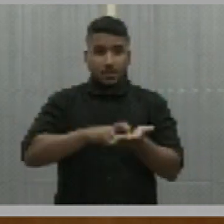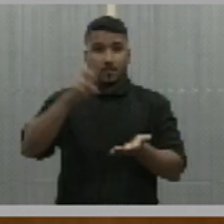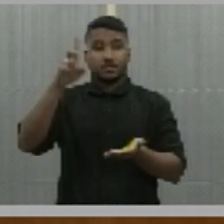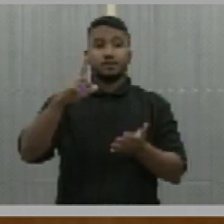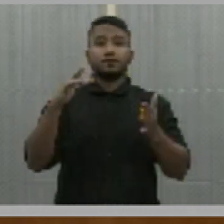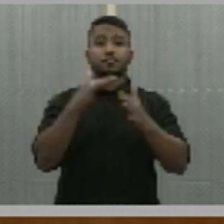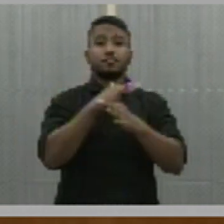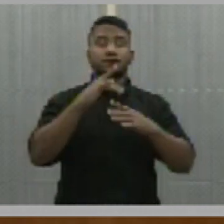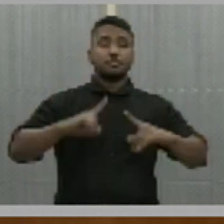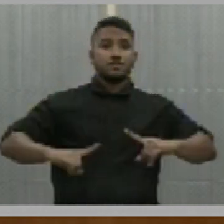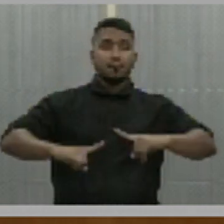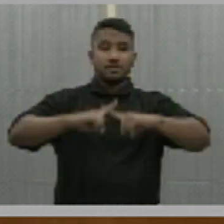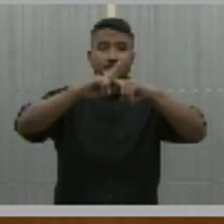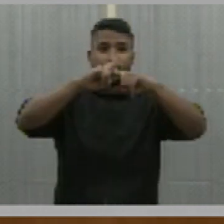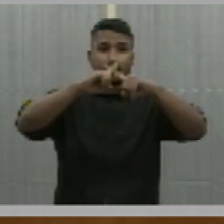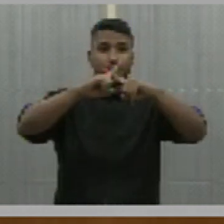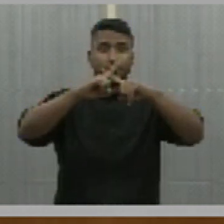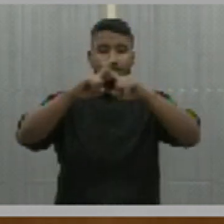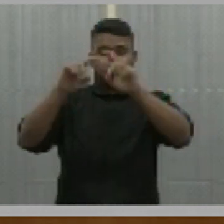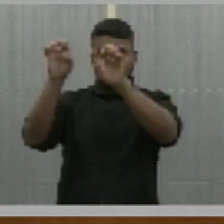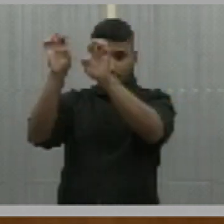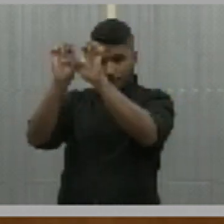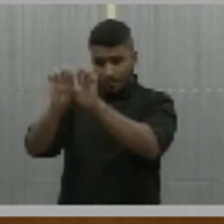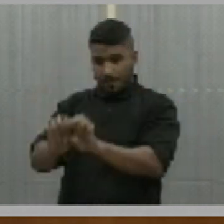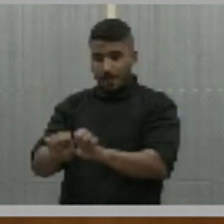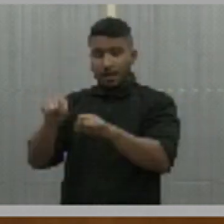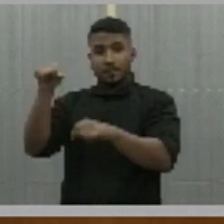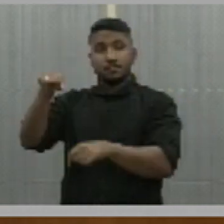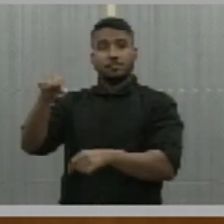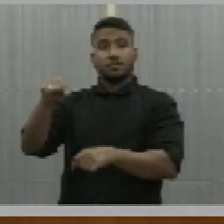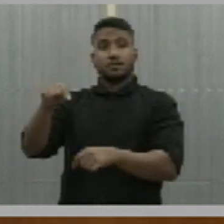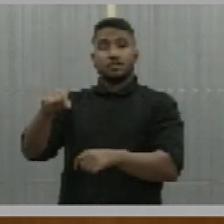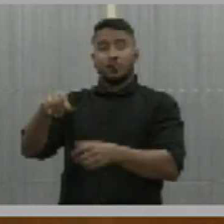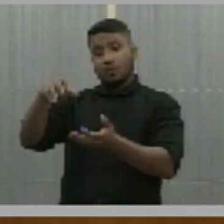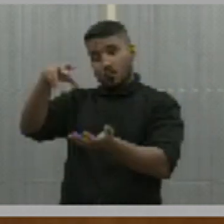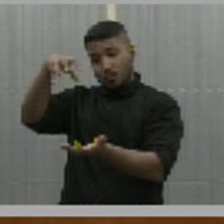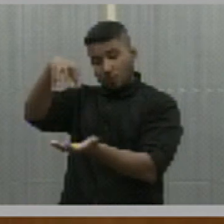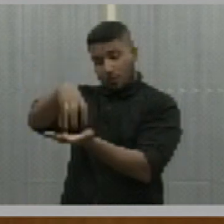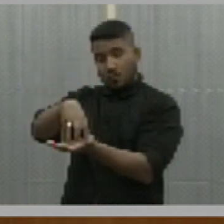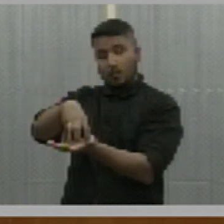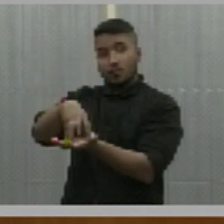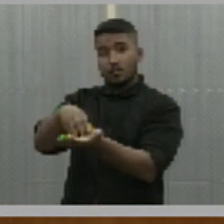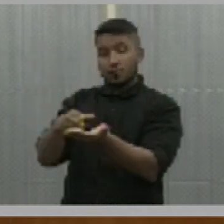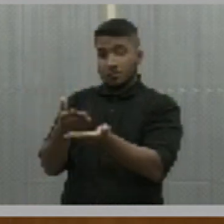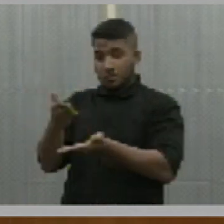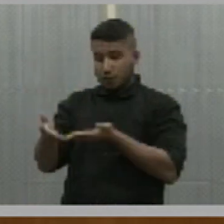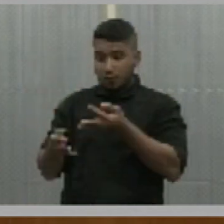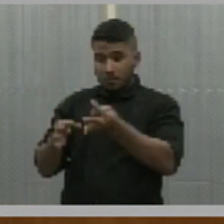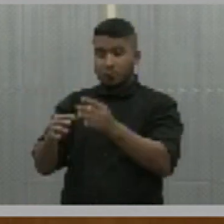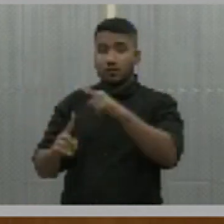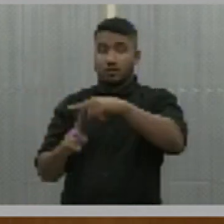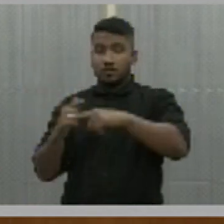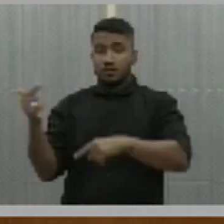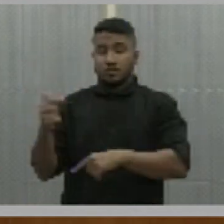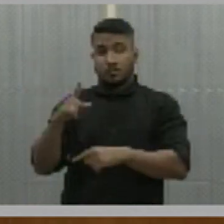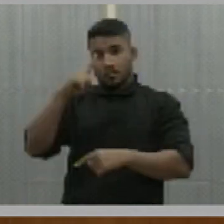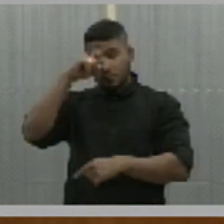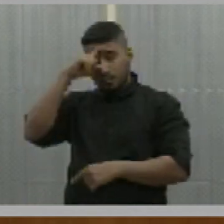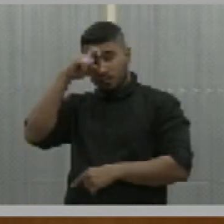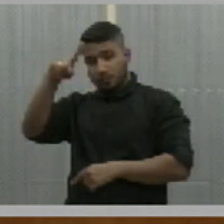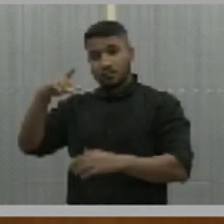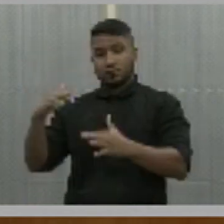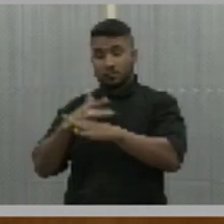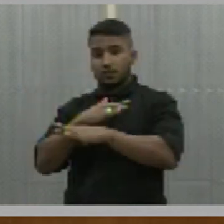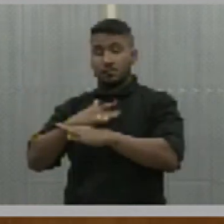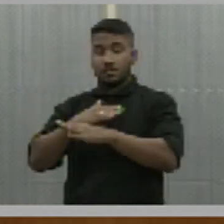Campo Maior a estrutura física da unidade de terapia intensivo tipo 2 do Hospital Regional de